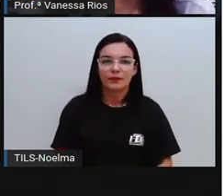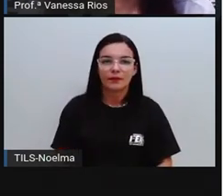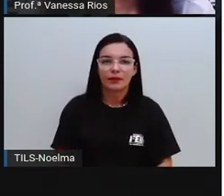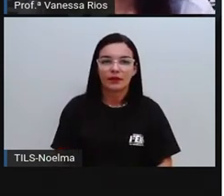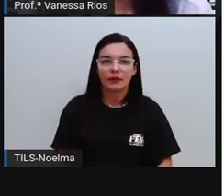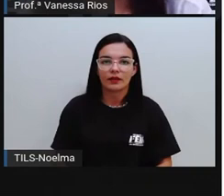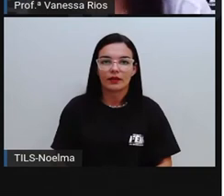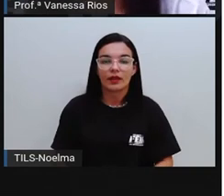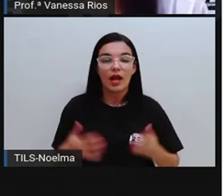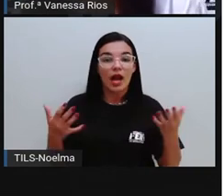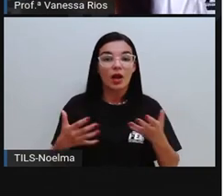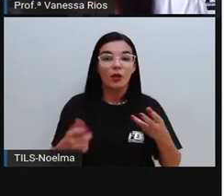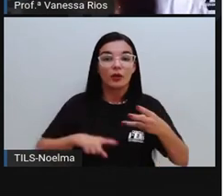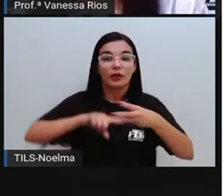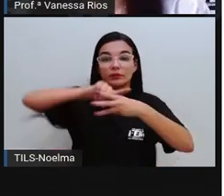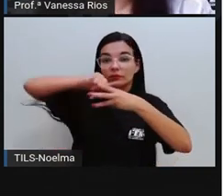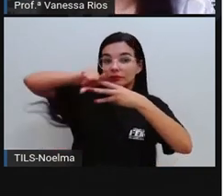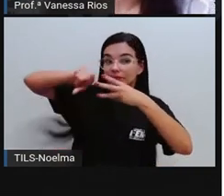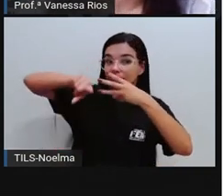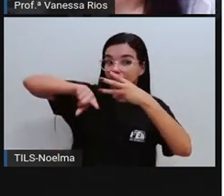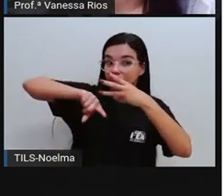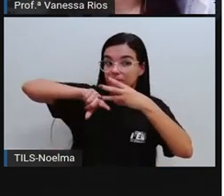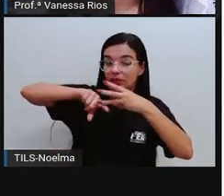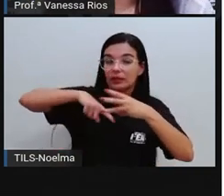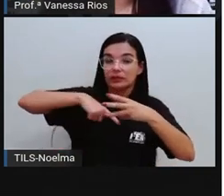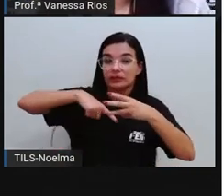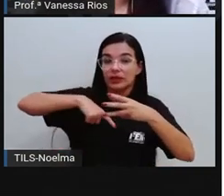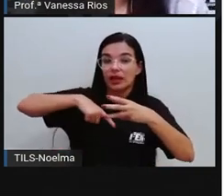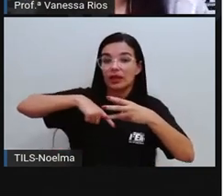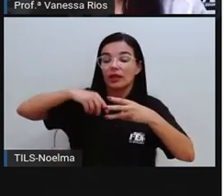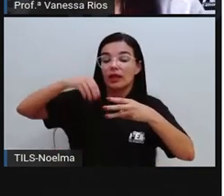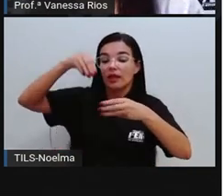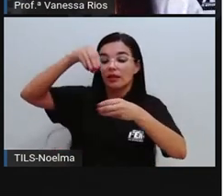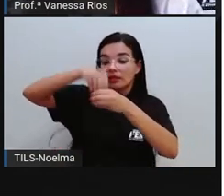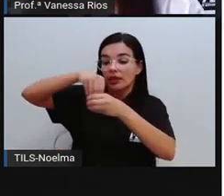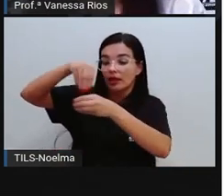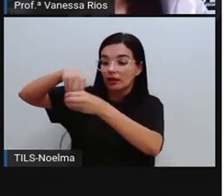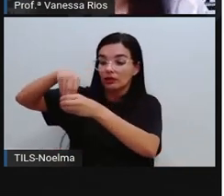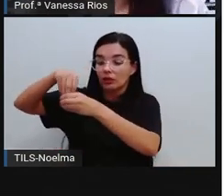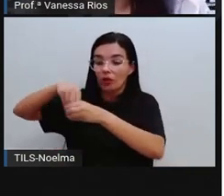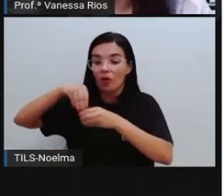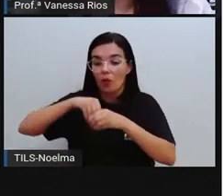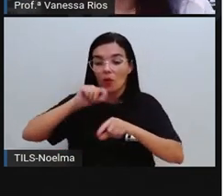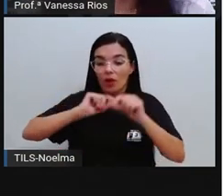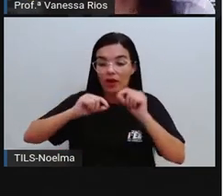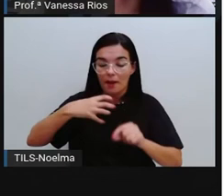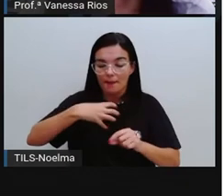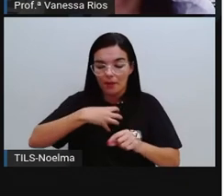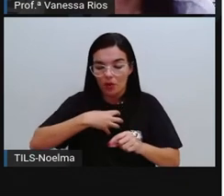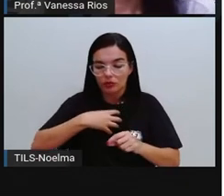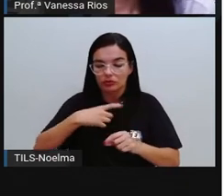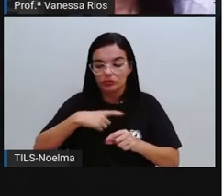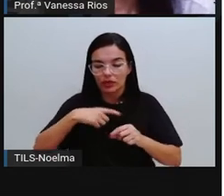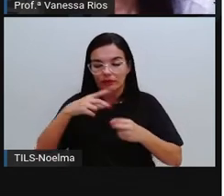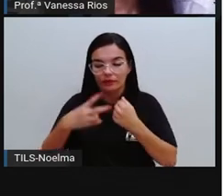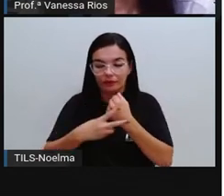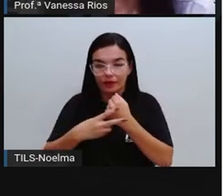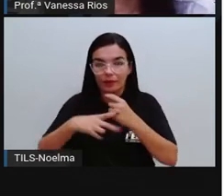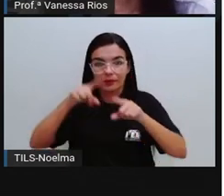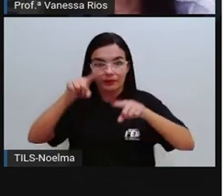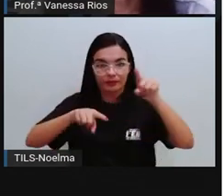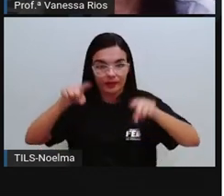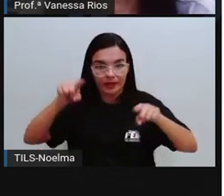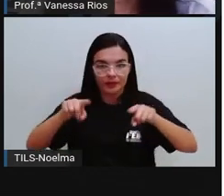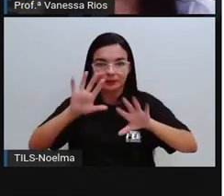E aí, a gente precisa observar também que dentro de cada modo, os verbos variam. No modo